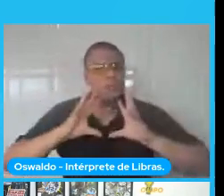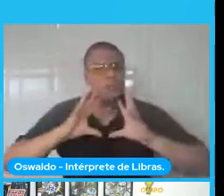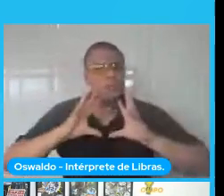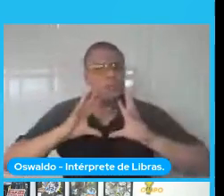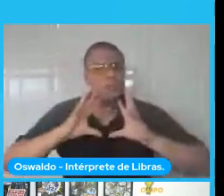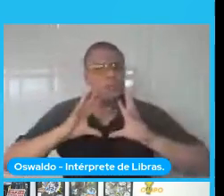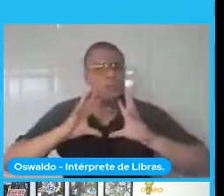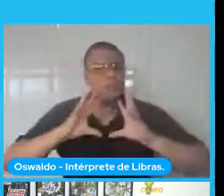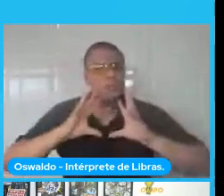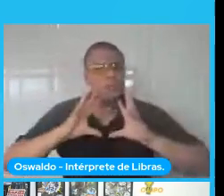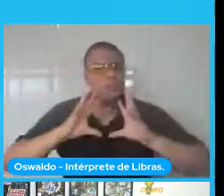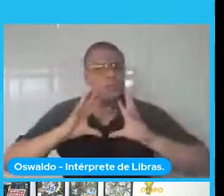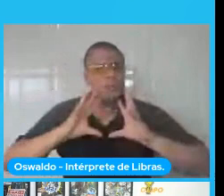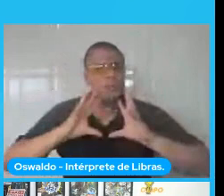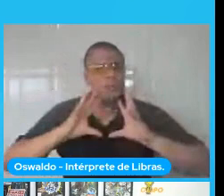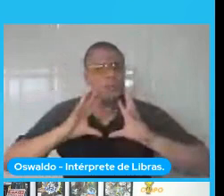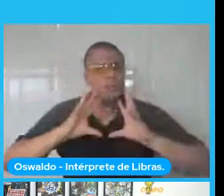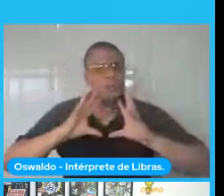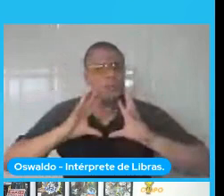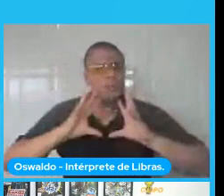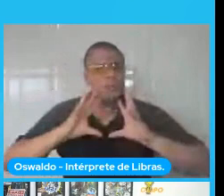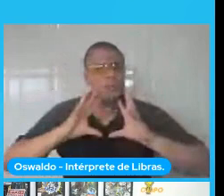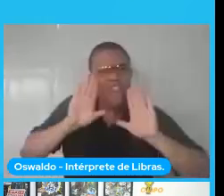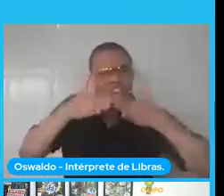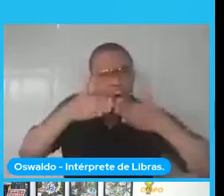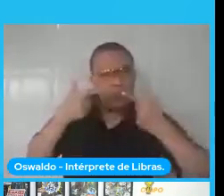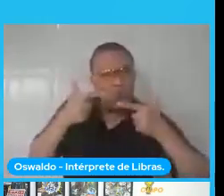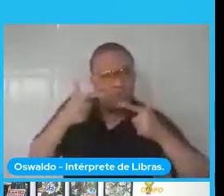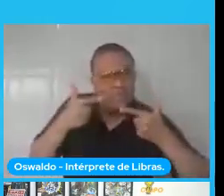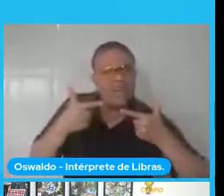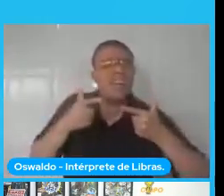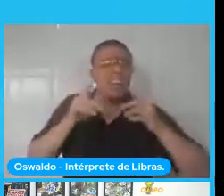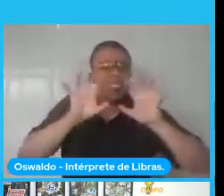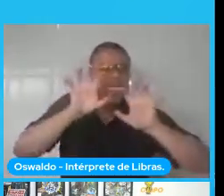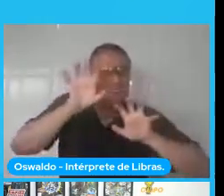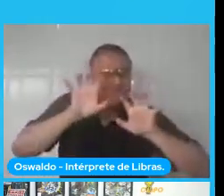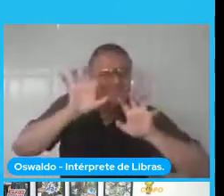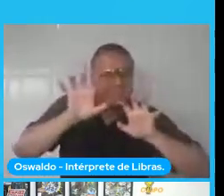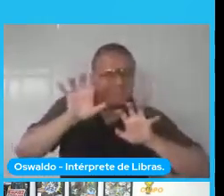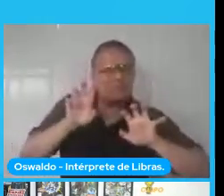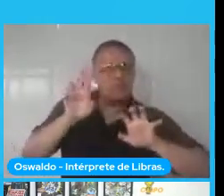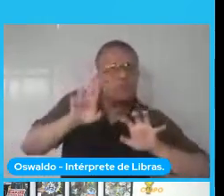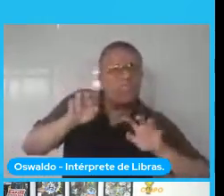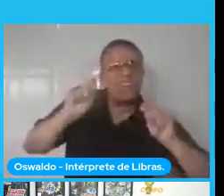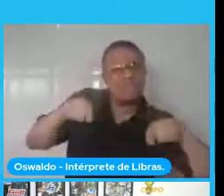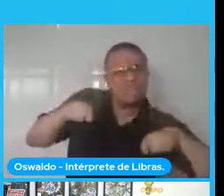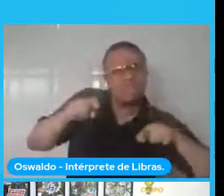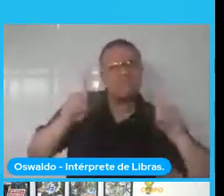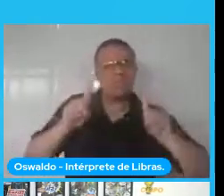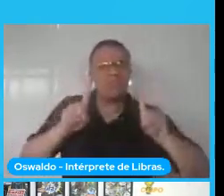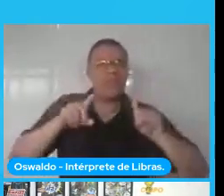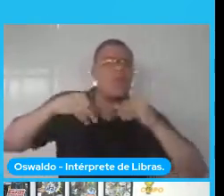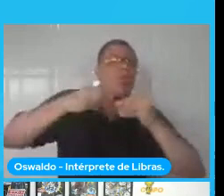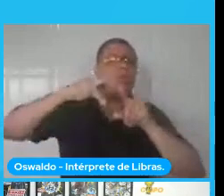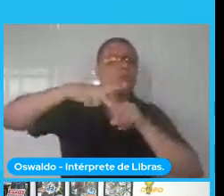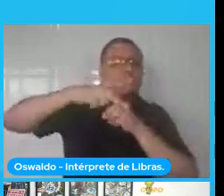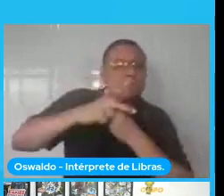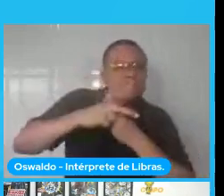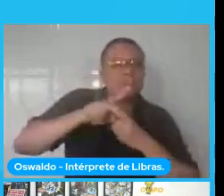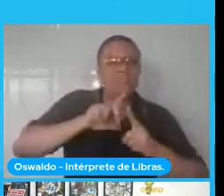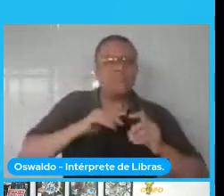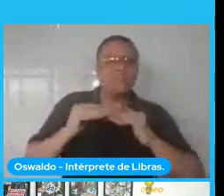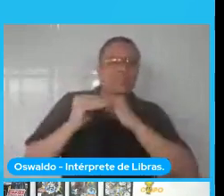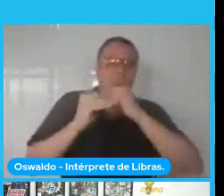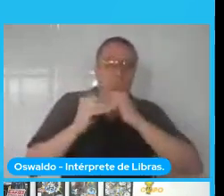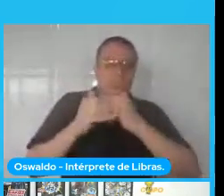ela está sem foco, vamos tentar corrigir esse foco, a imagem está embaçada, eu vou usar, não vou usar, tem como corrigir, então, esse é um nível, e é um